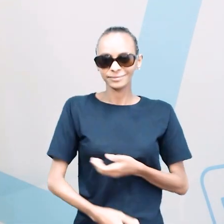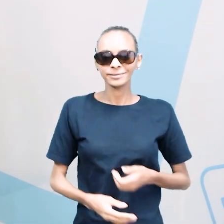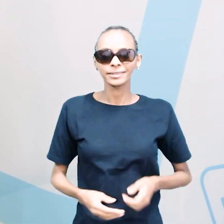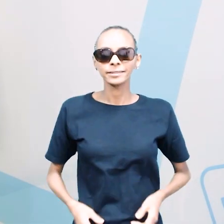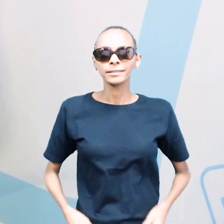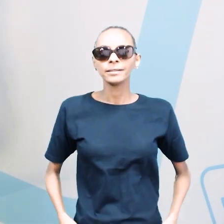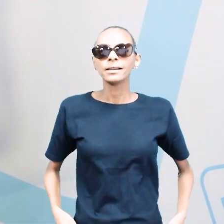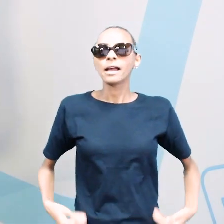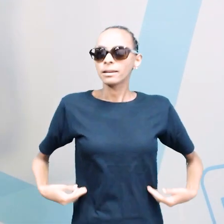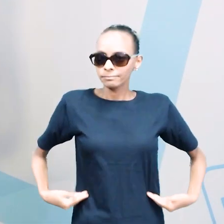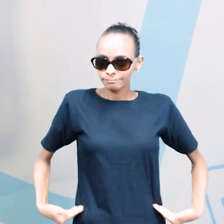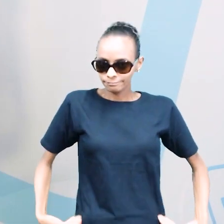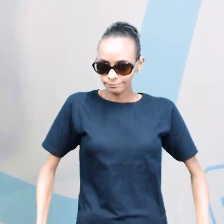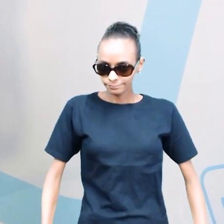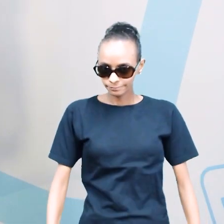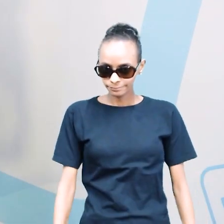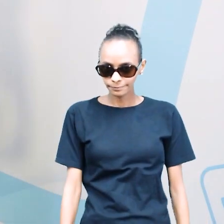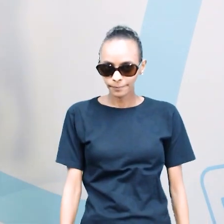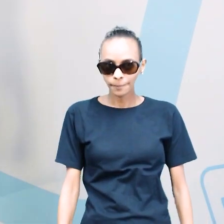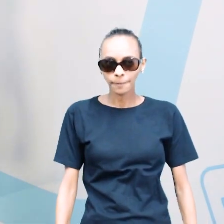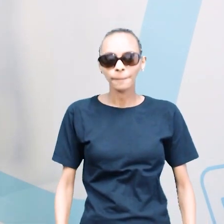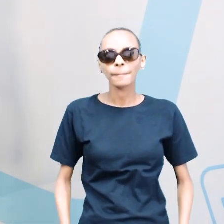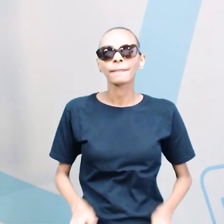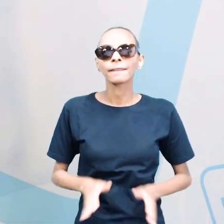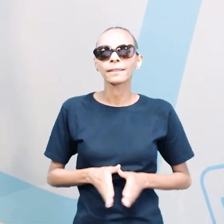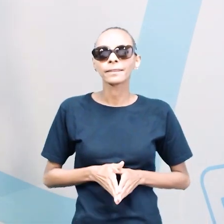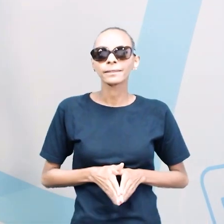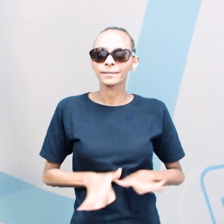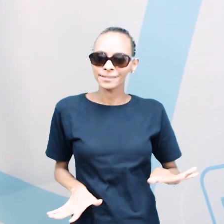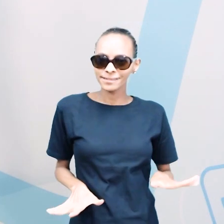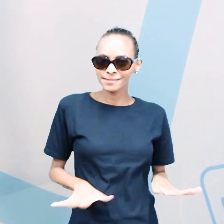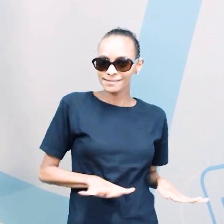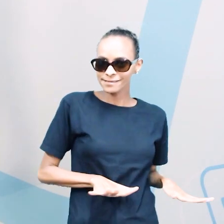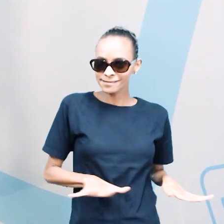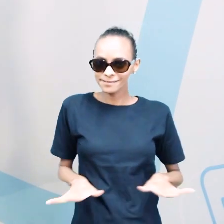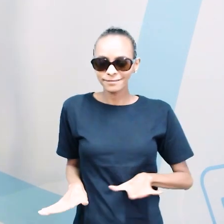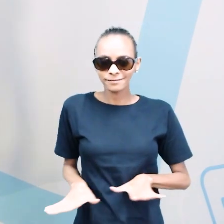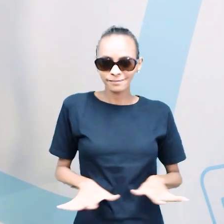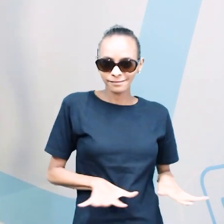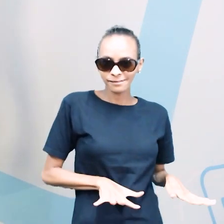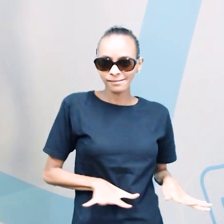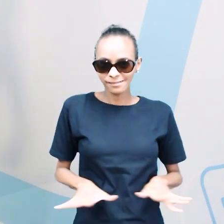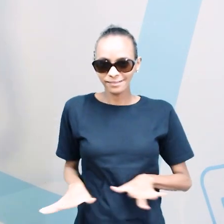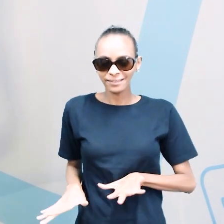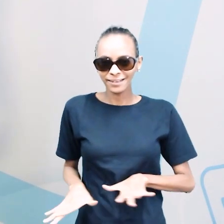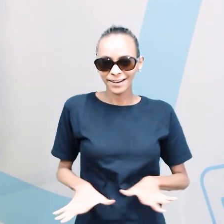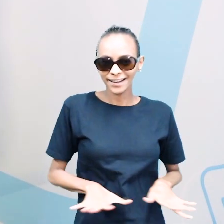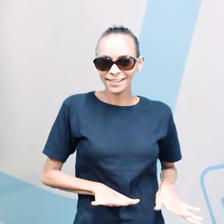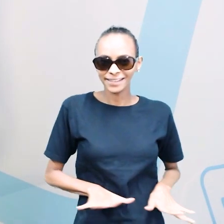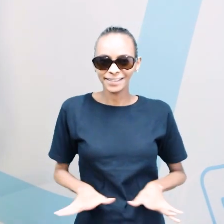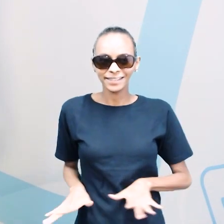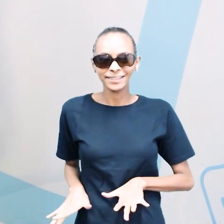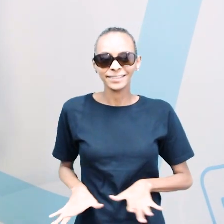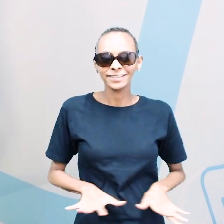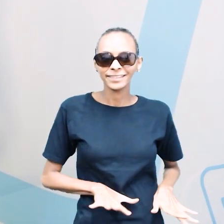Skirt quer dizer o quê? Perfeito. Saia. Pants.